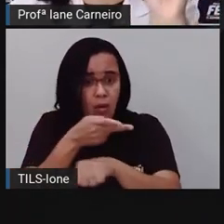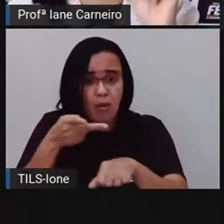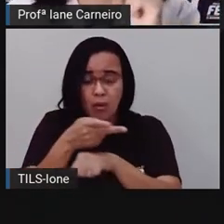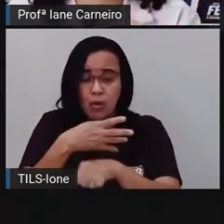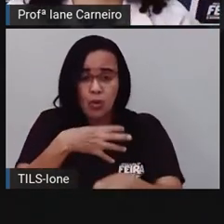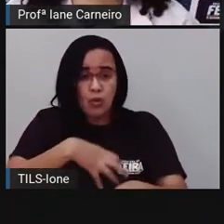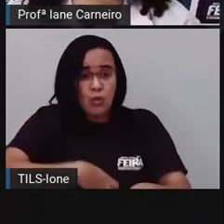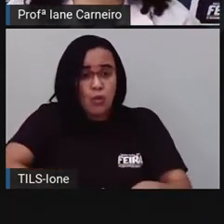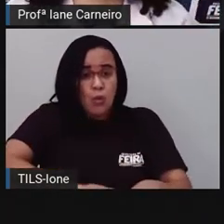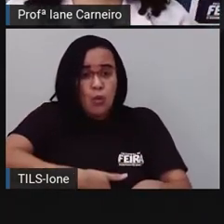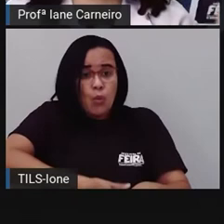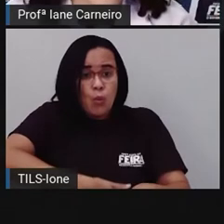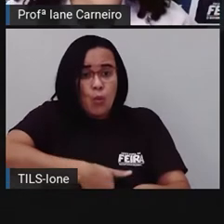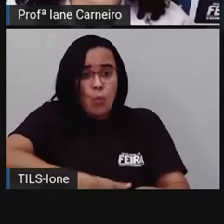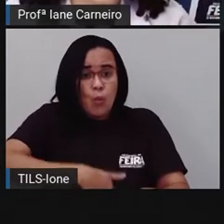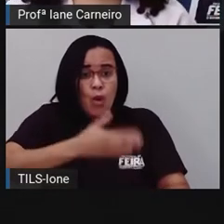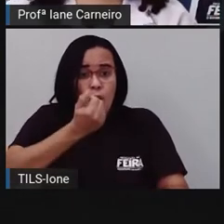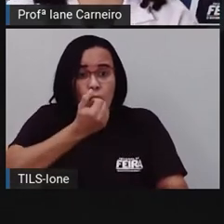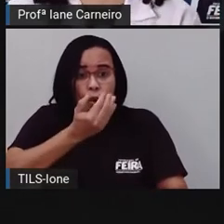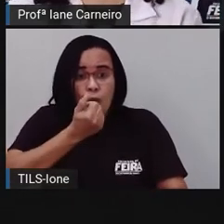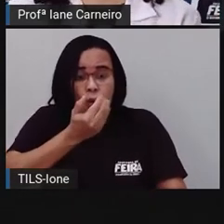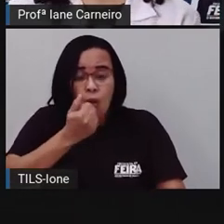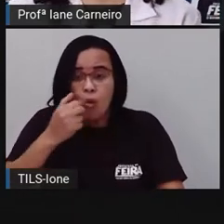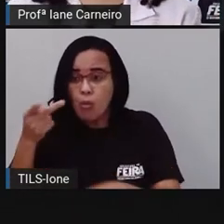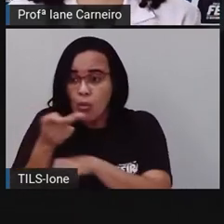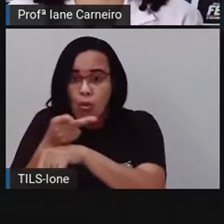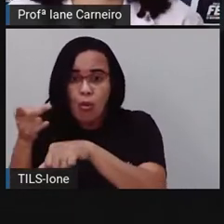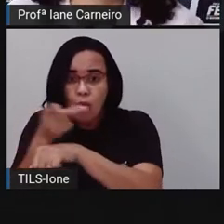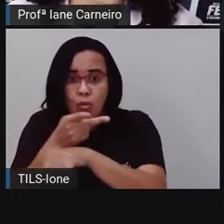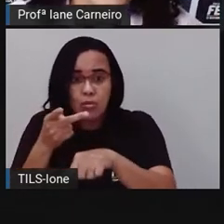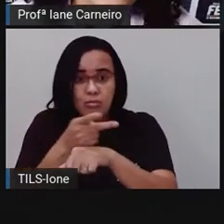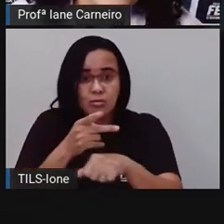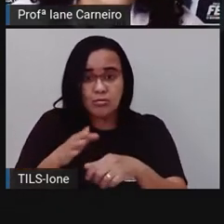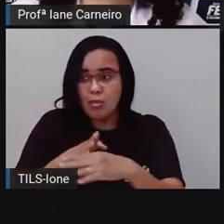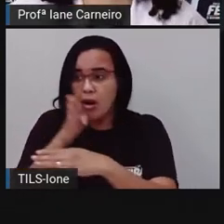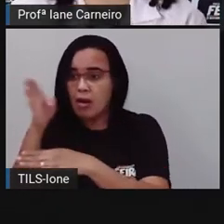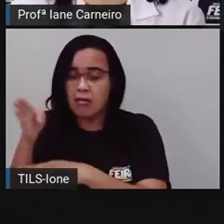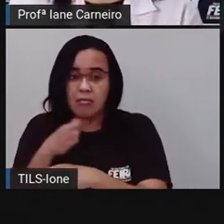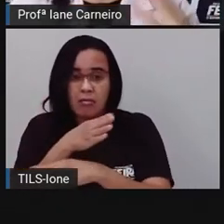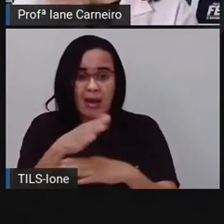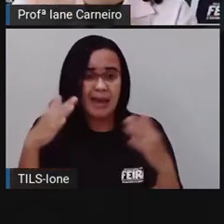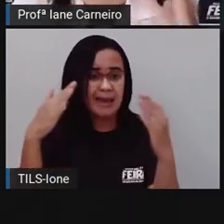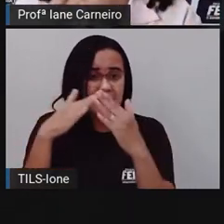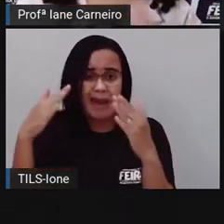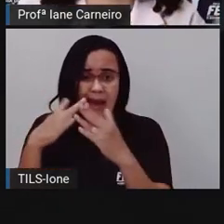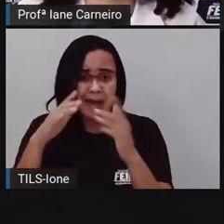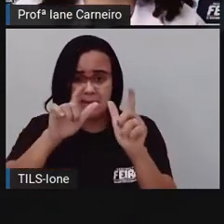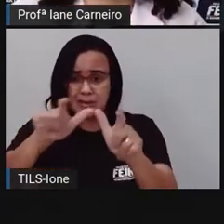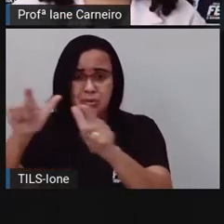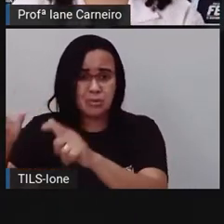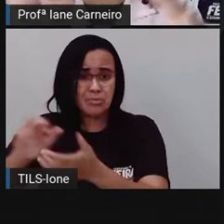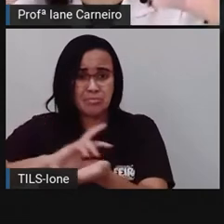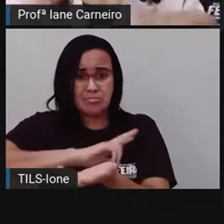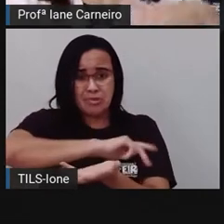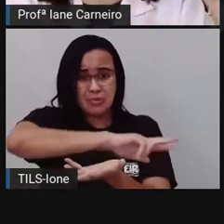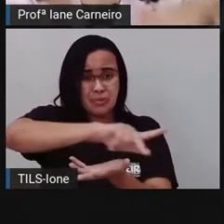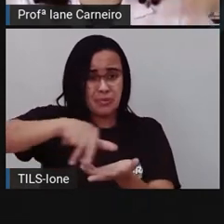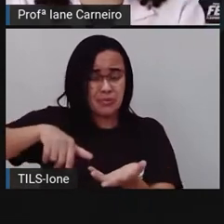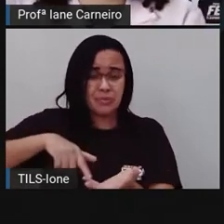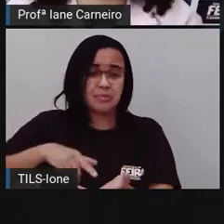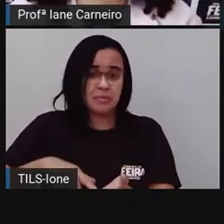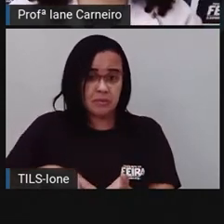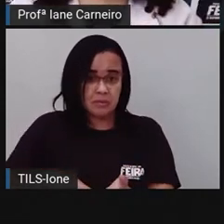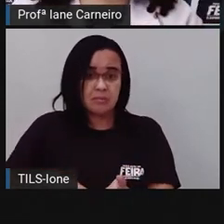Um outro, uma outra questão, né? Os escorpiões, né? Por que será que os escorpiões, às vezes, tem aquele